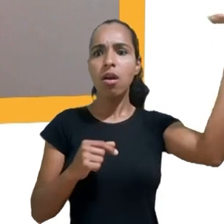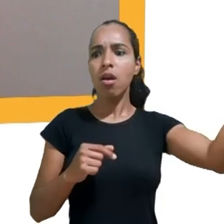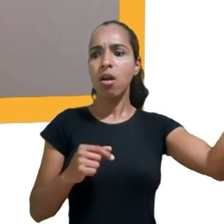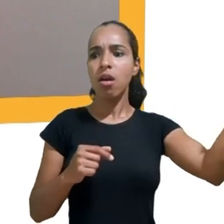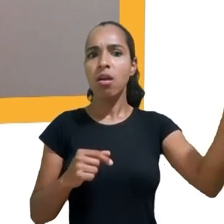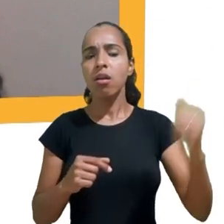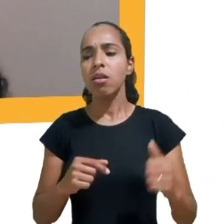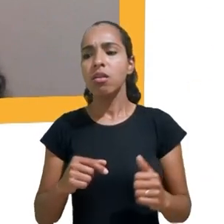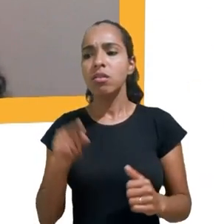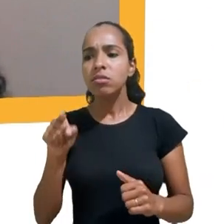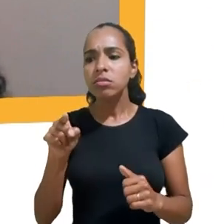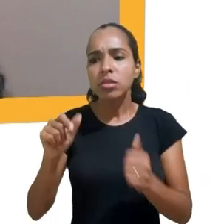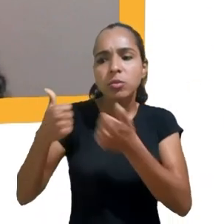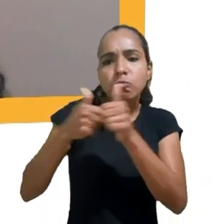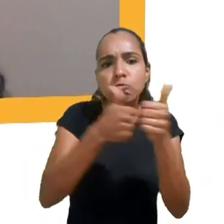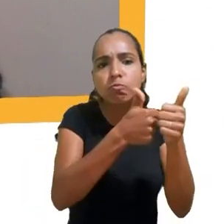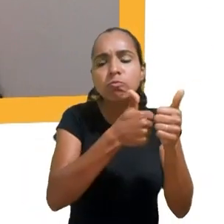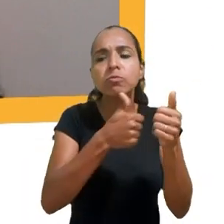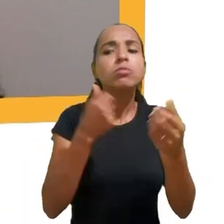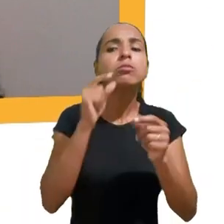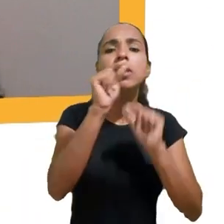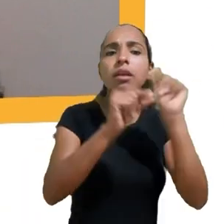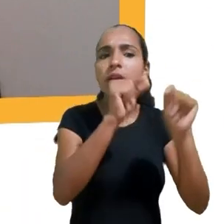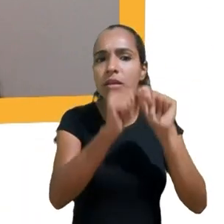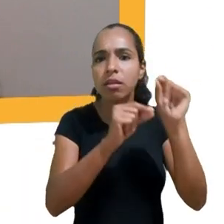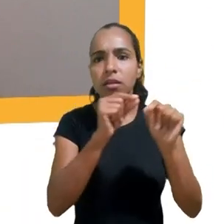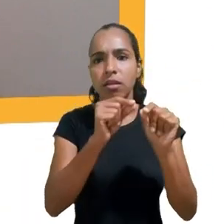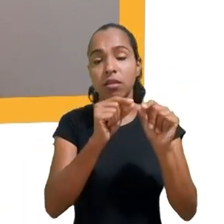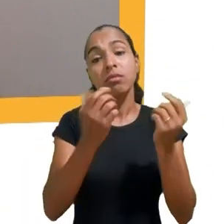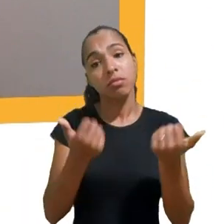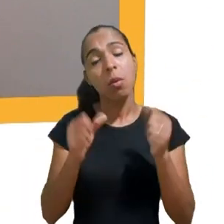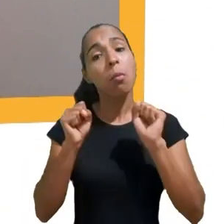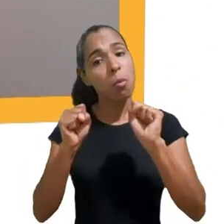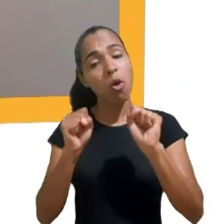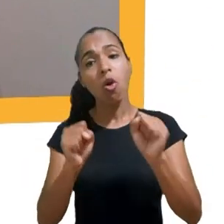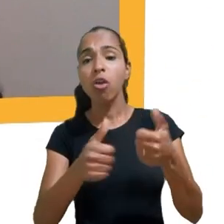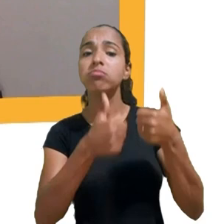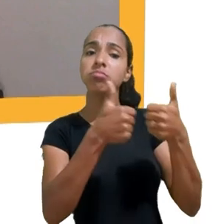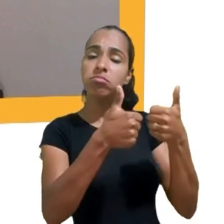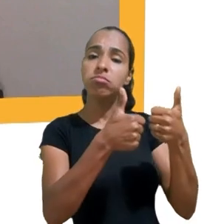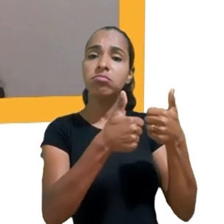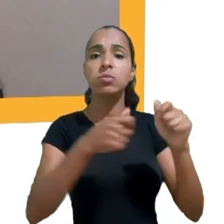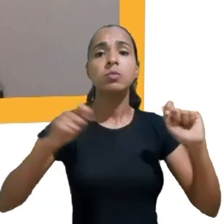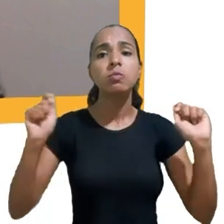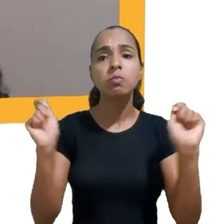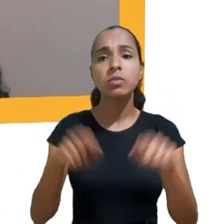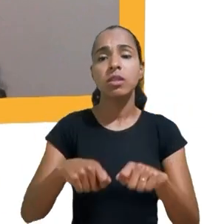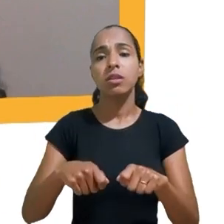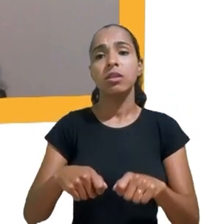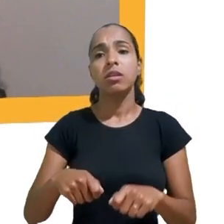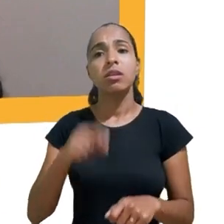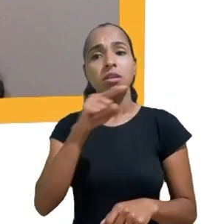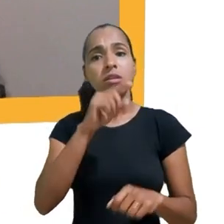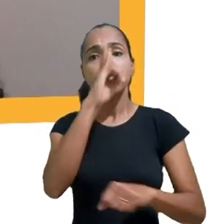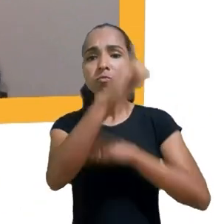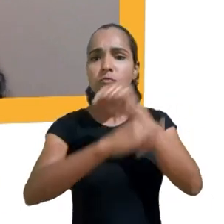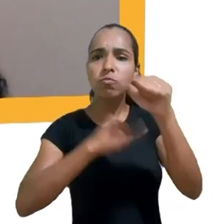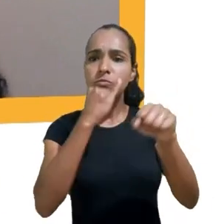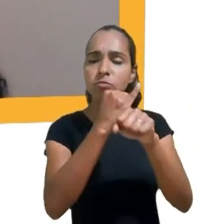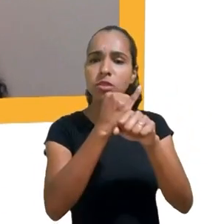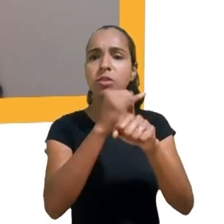Porque a internet, ela pode ser usada de uma maneira positiva. acredito que a internet pode ser uma ferramenta tanto de estudo e